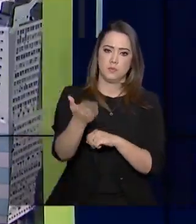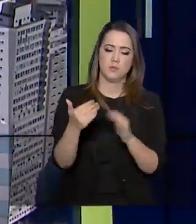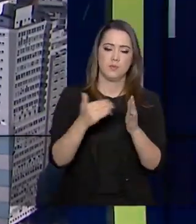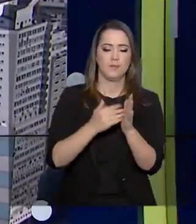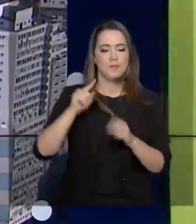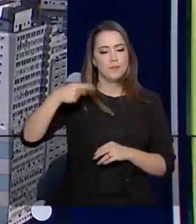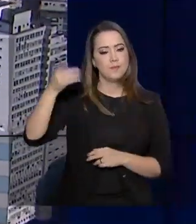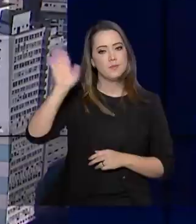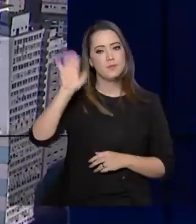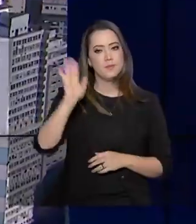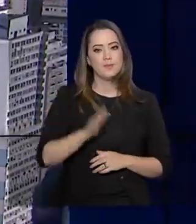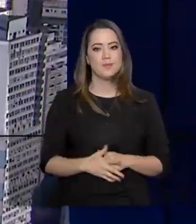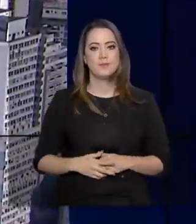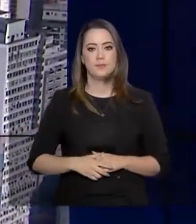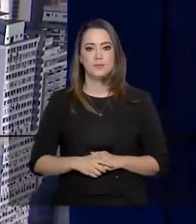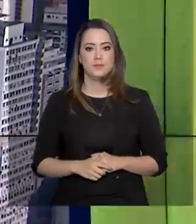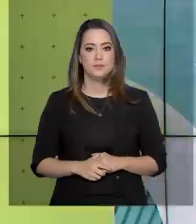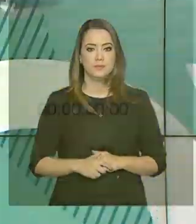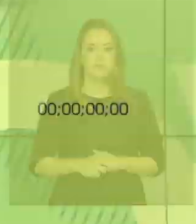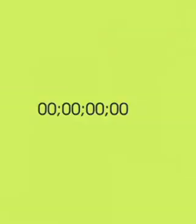Uma boa noite para você e até a próxima.